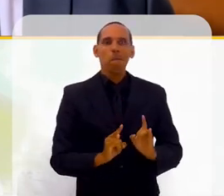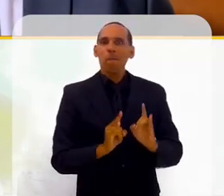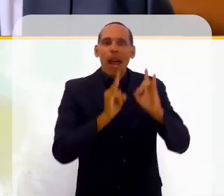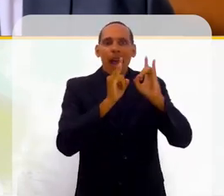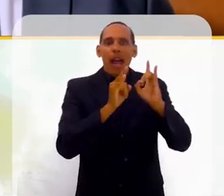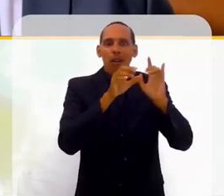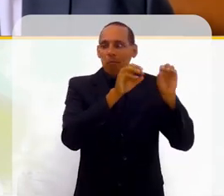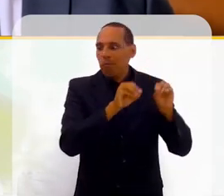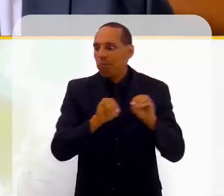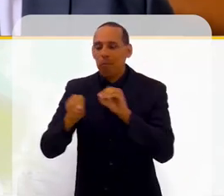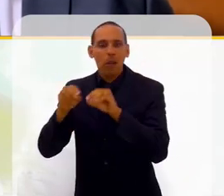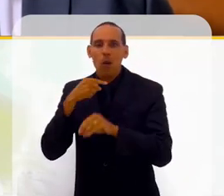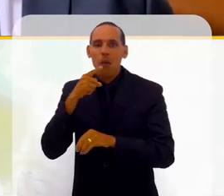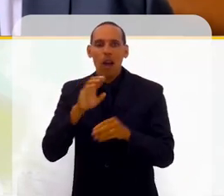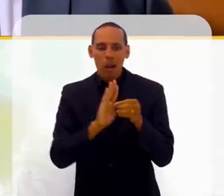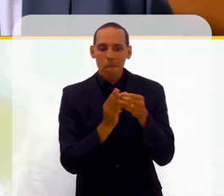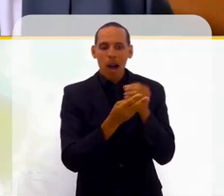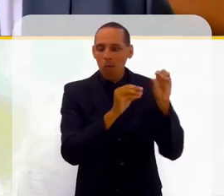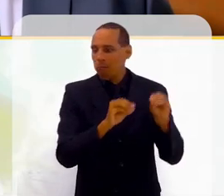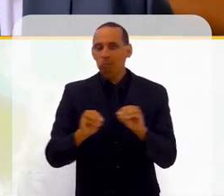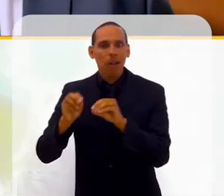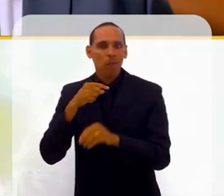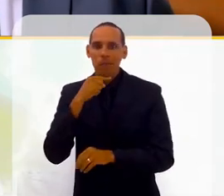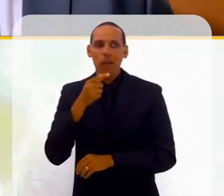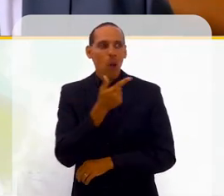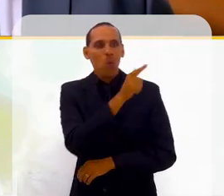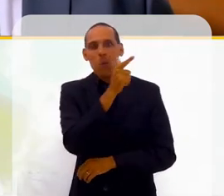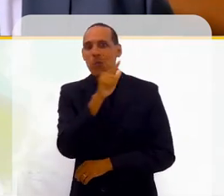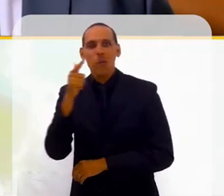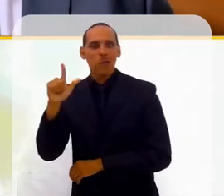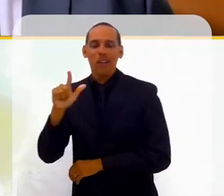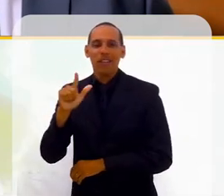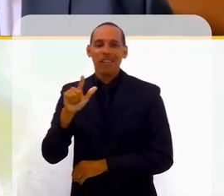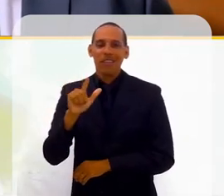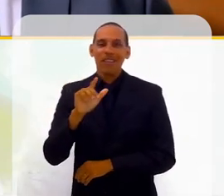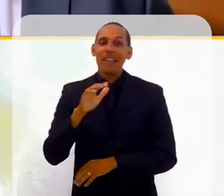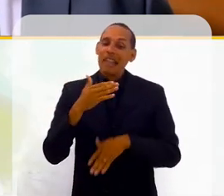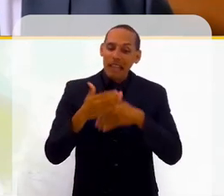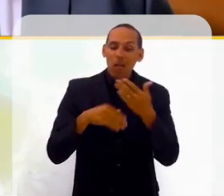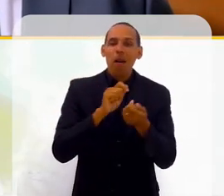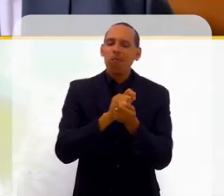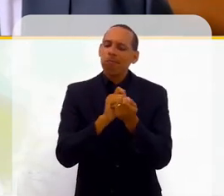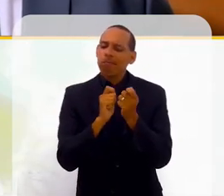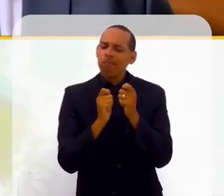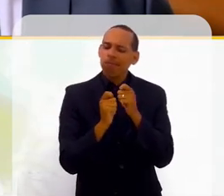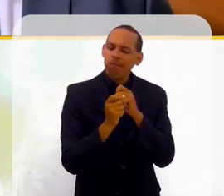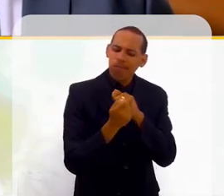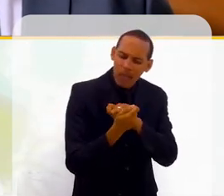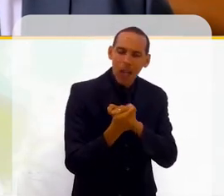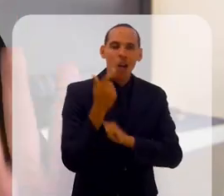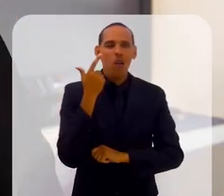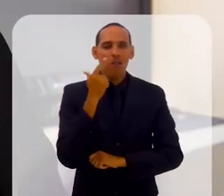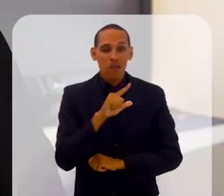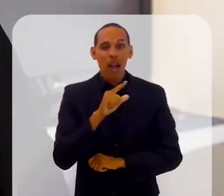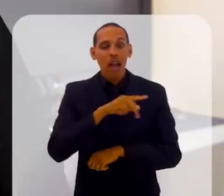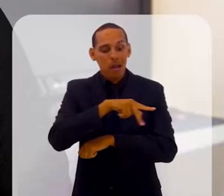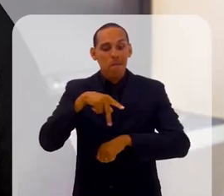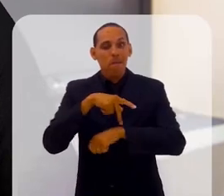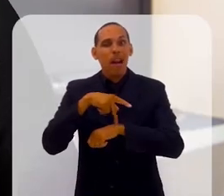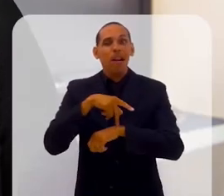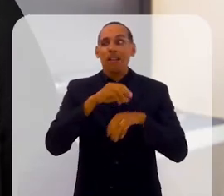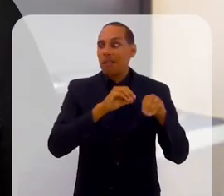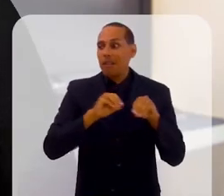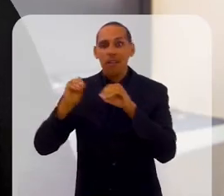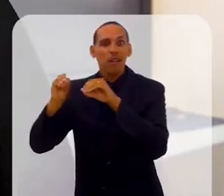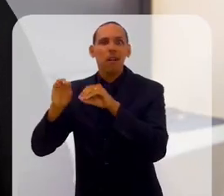prédio, sabe, de bairro, e que não conseguia e depois conseguiu se adaptar e hoje mora até em outro país,